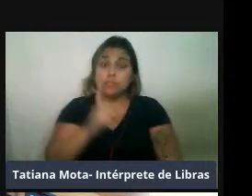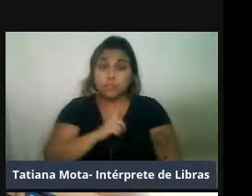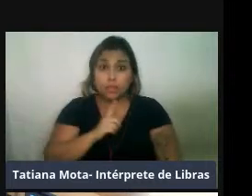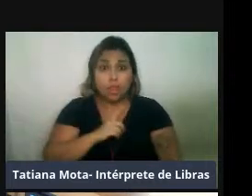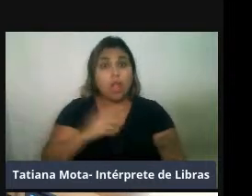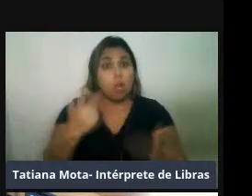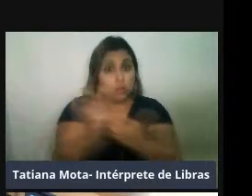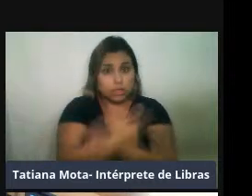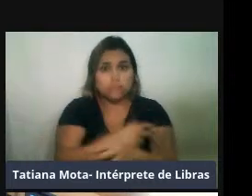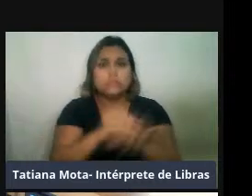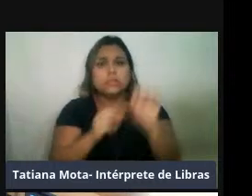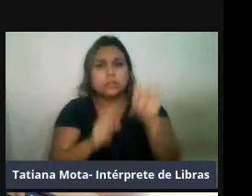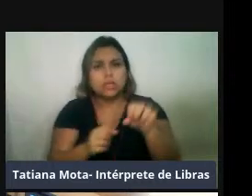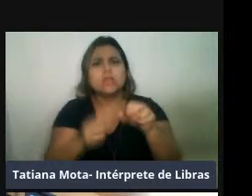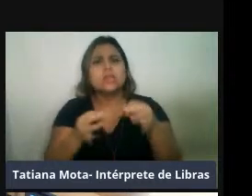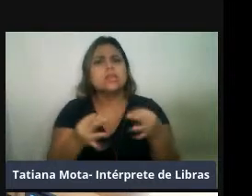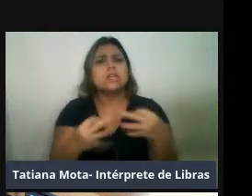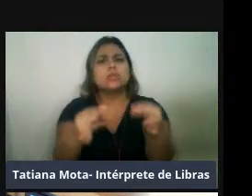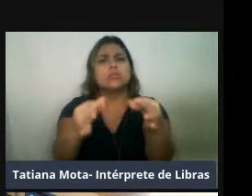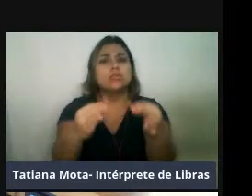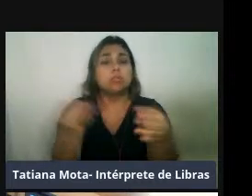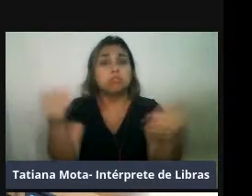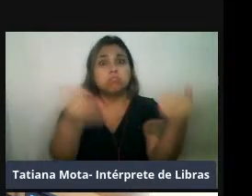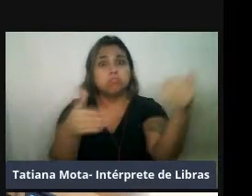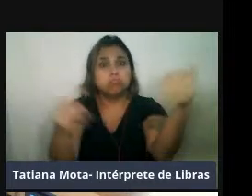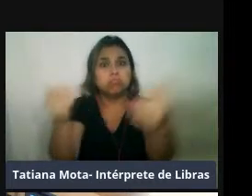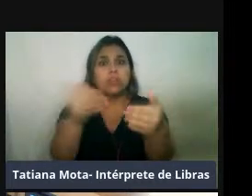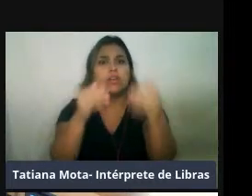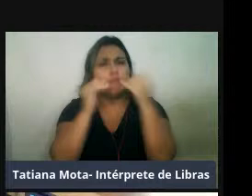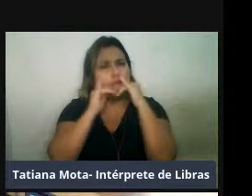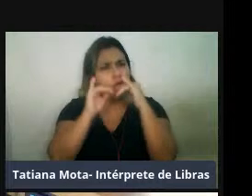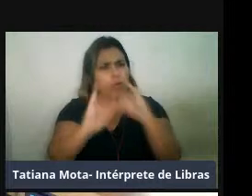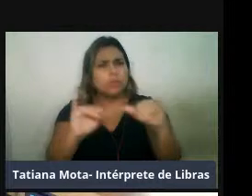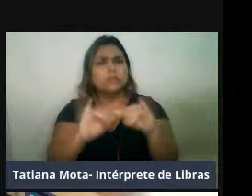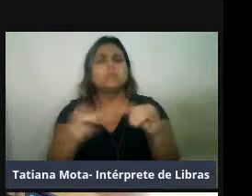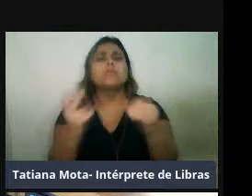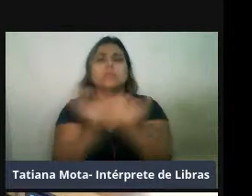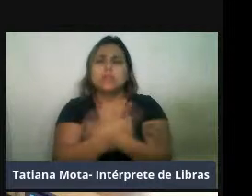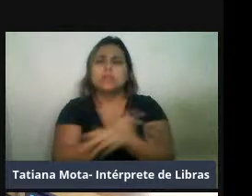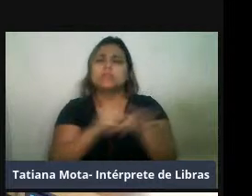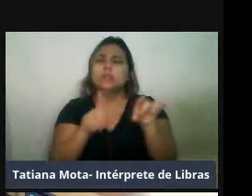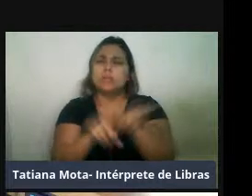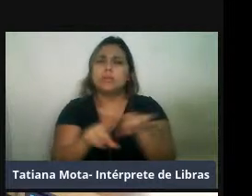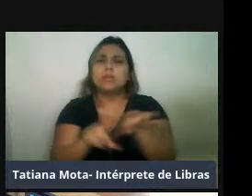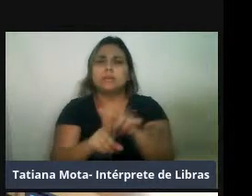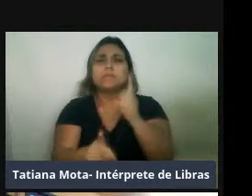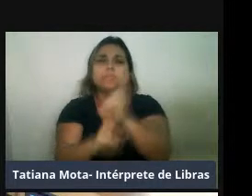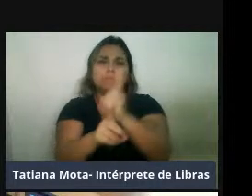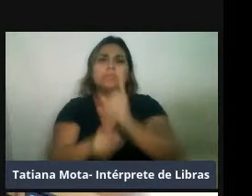medida em que as tecnologias e o acesso às informações venham acontecendo.